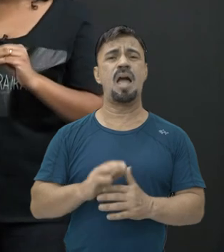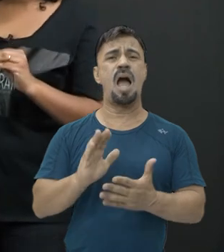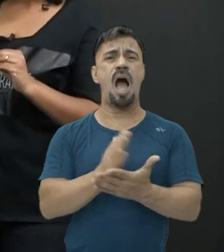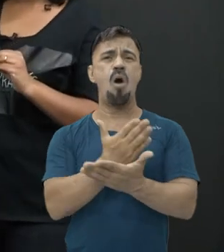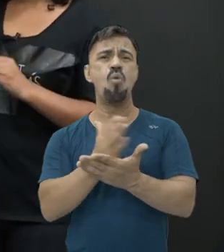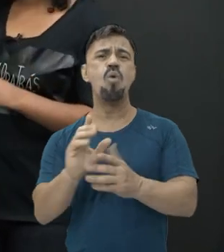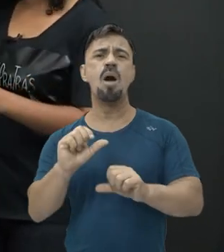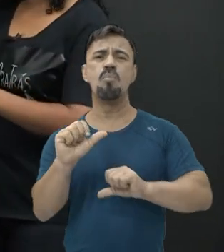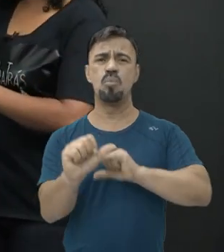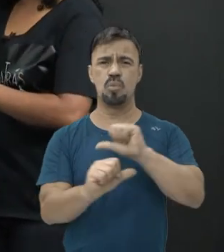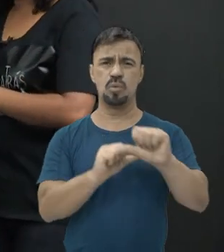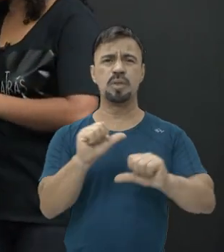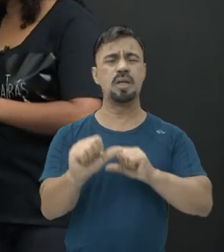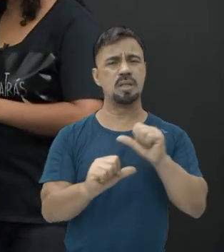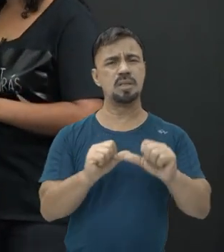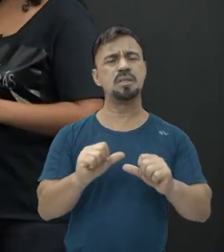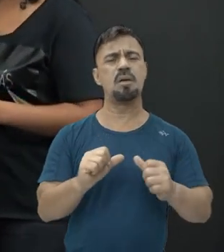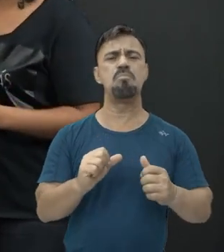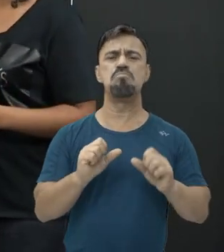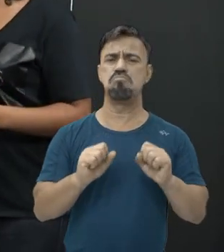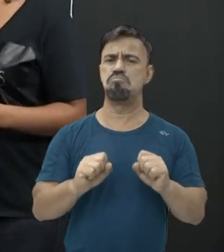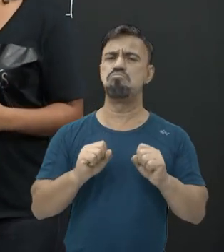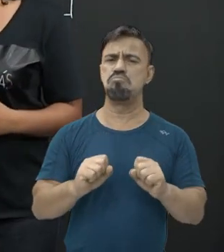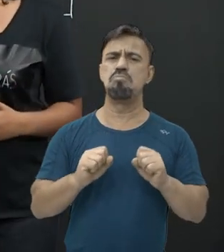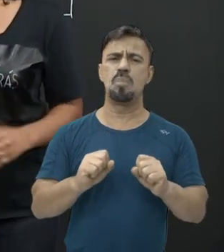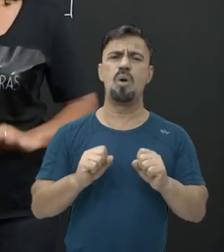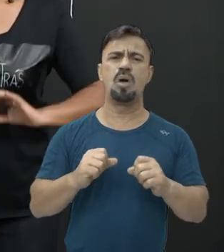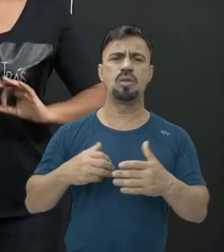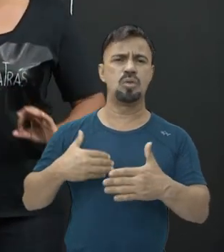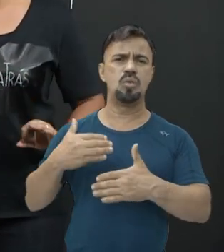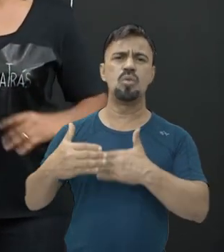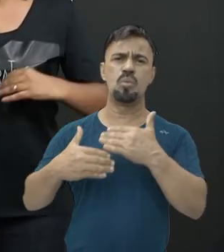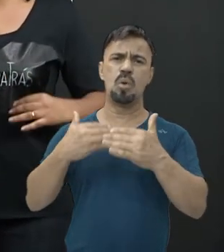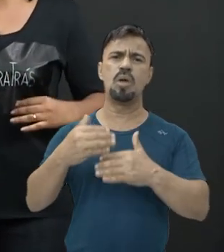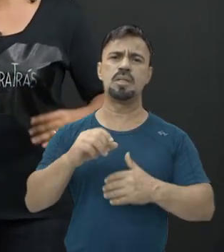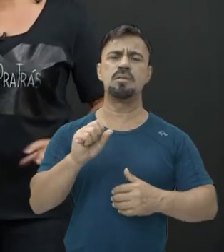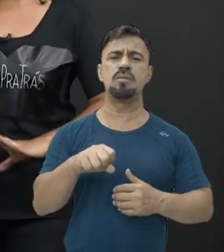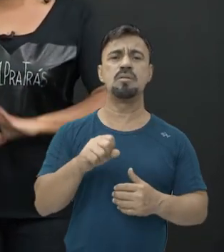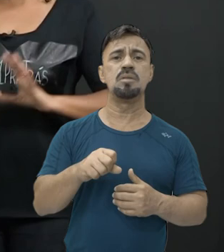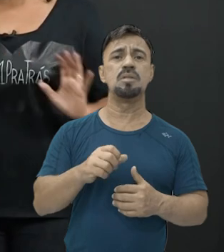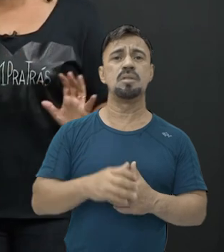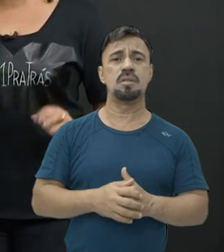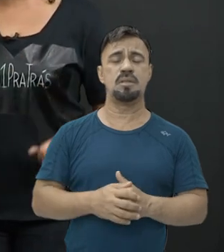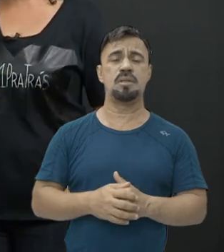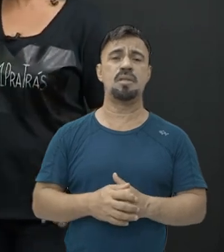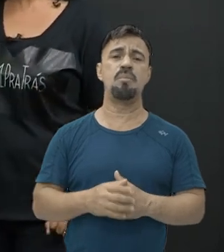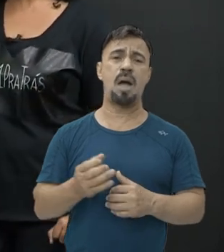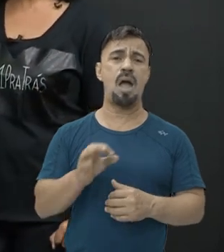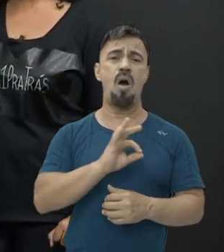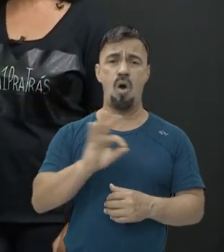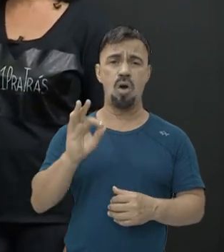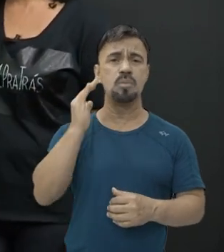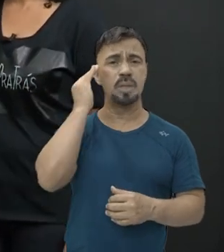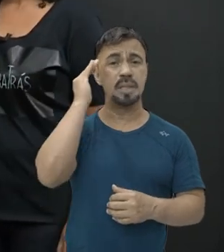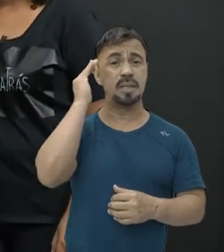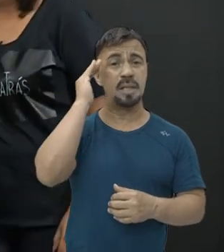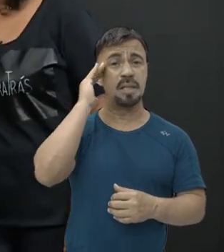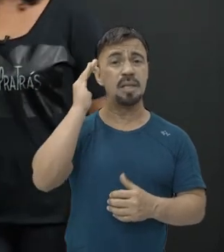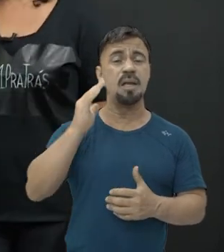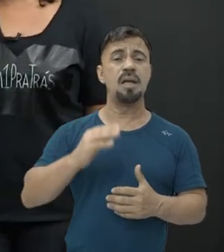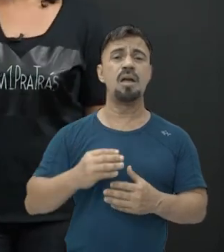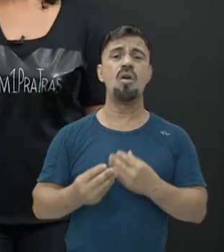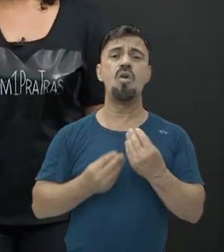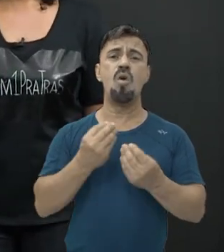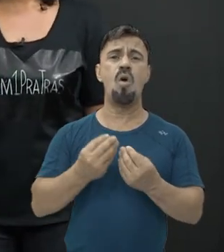mudanças, algumas submodalidades de um processo de fossilização? Sim. Mas, por ora, já está ótimo para você entender bastante